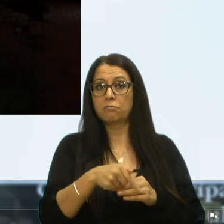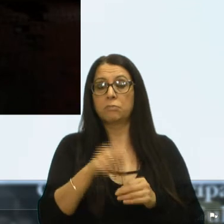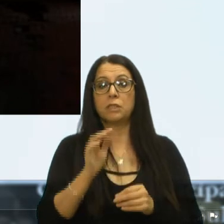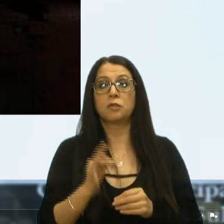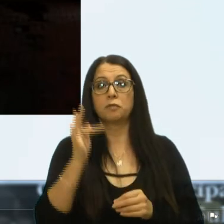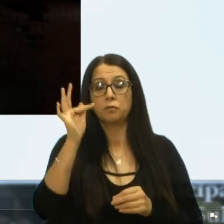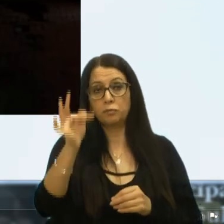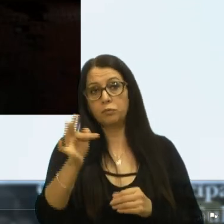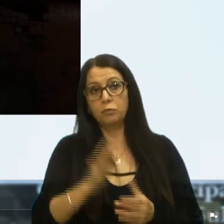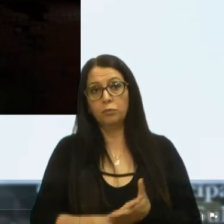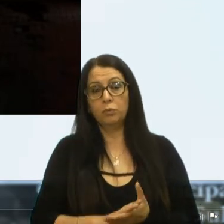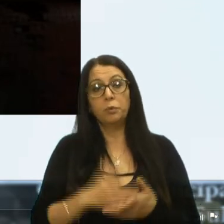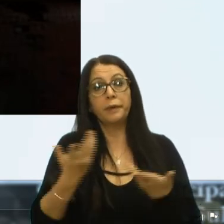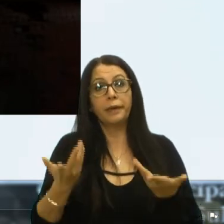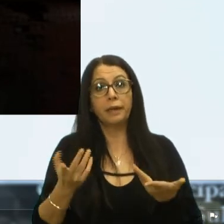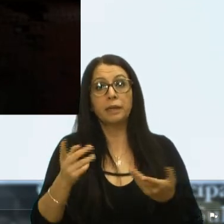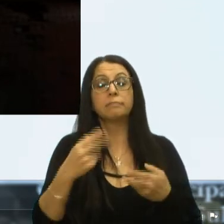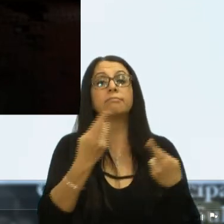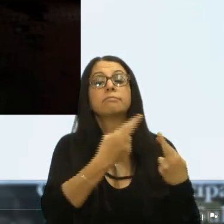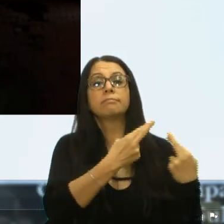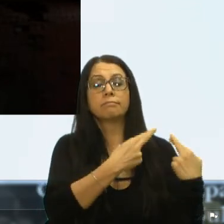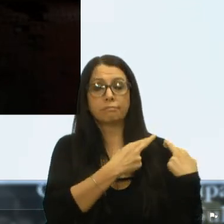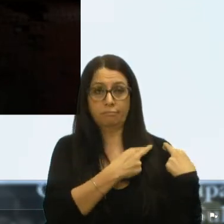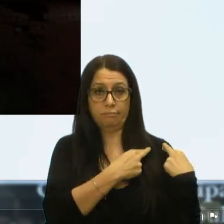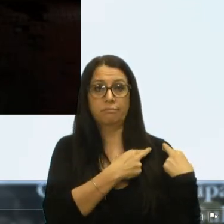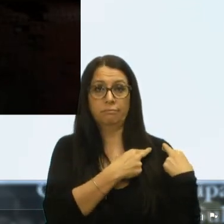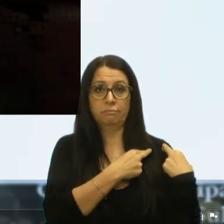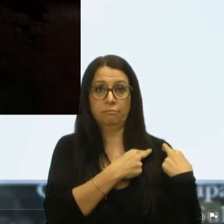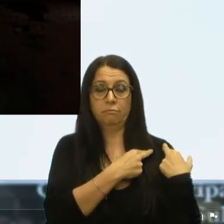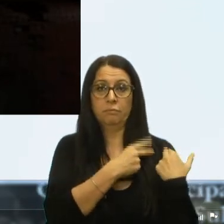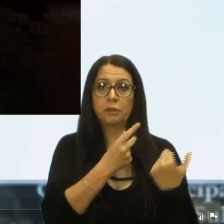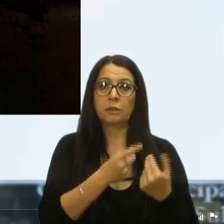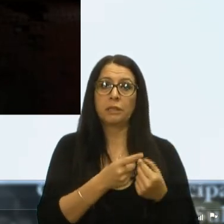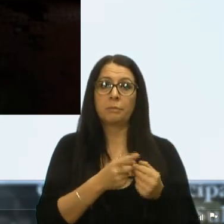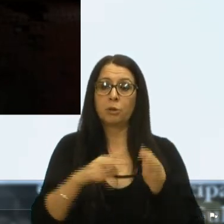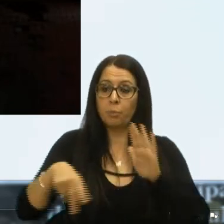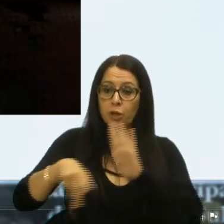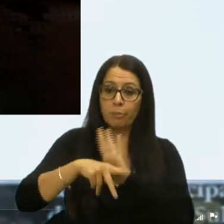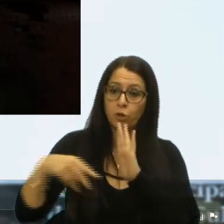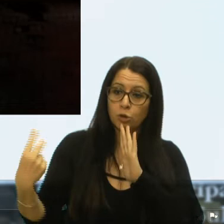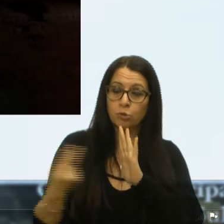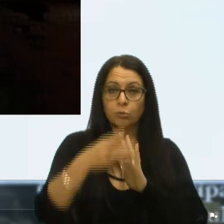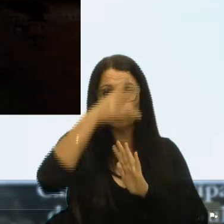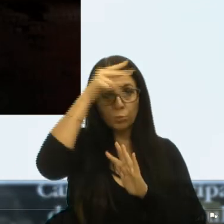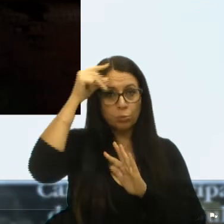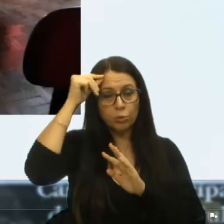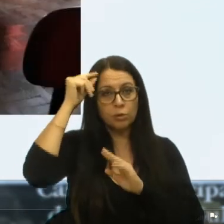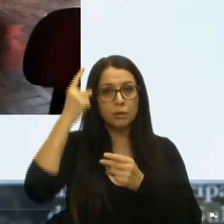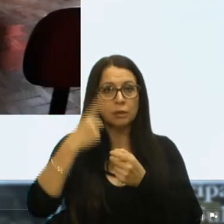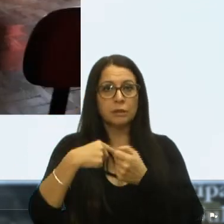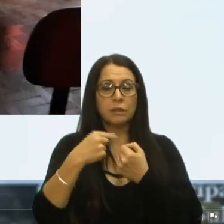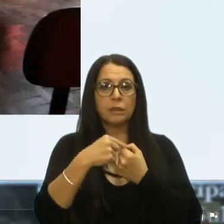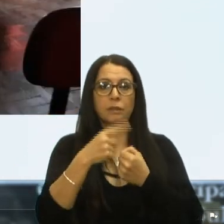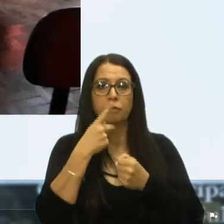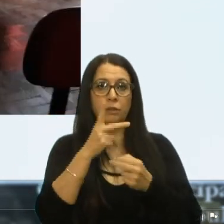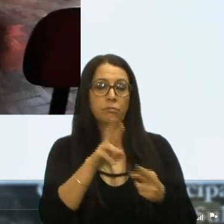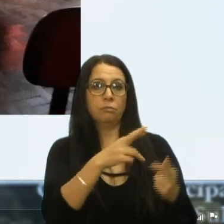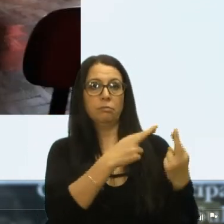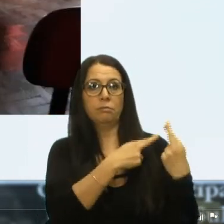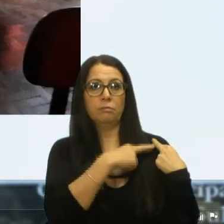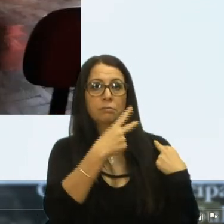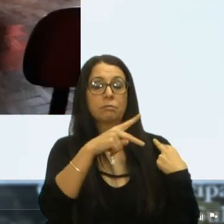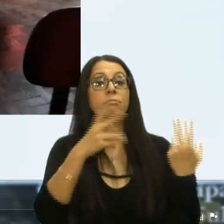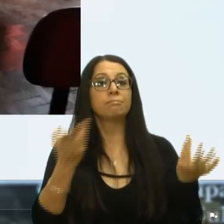frente, quem será responsabilizado pelo patrimônio público que o município está dizendo que é a responsabilidade dele.